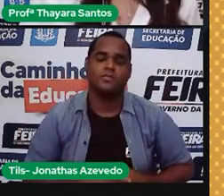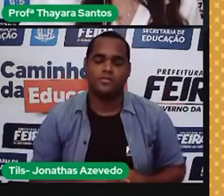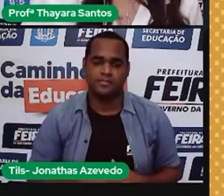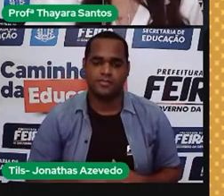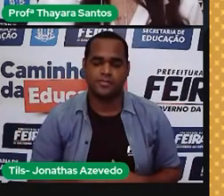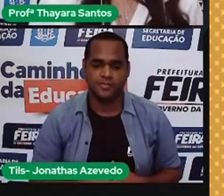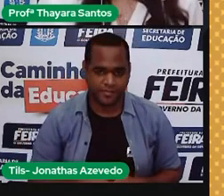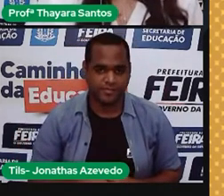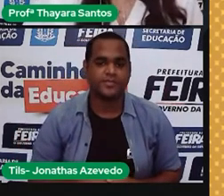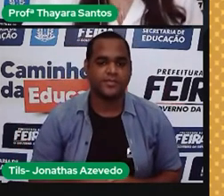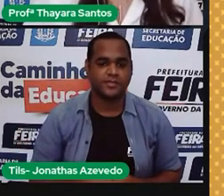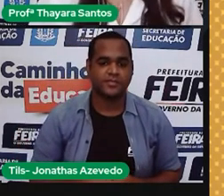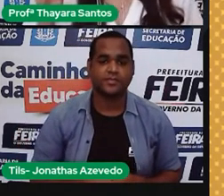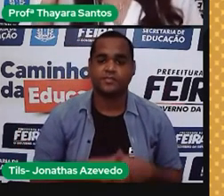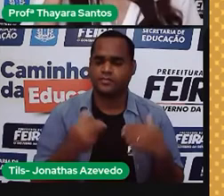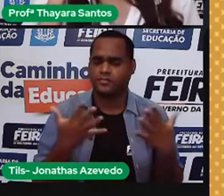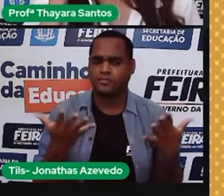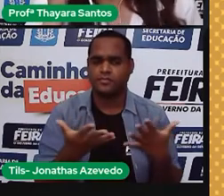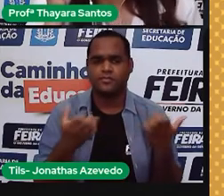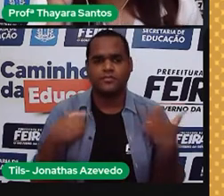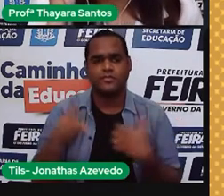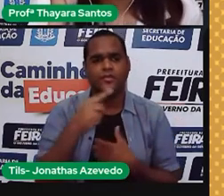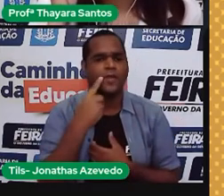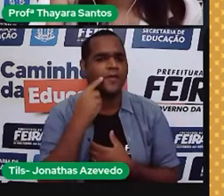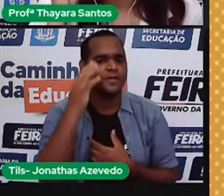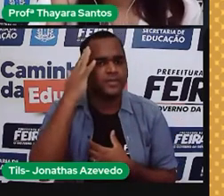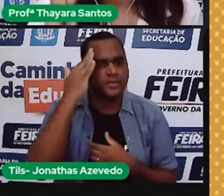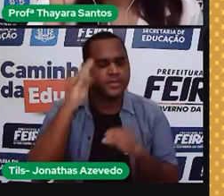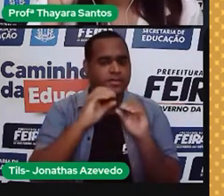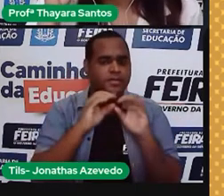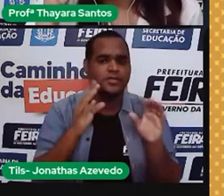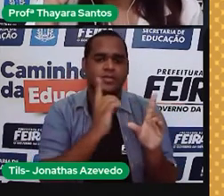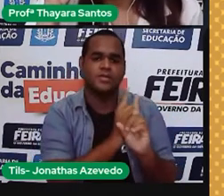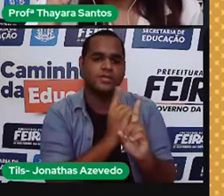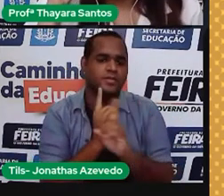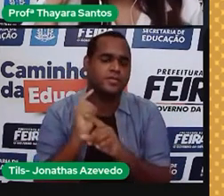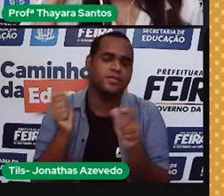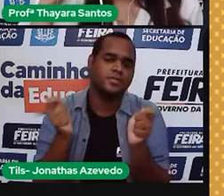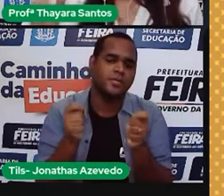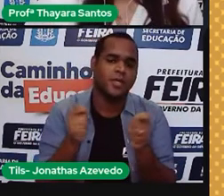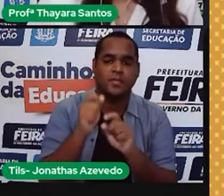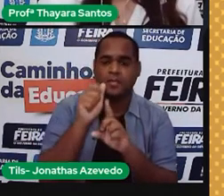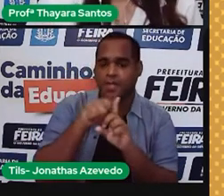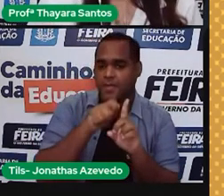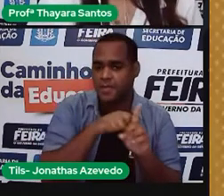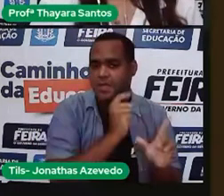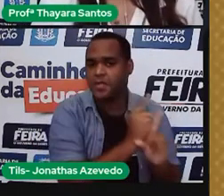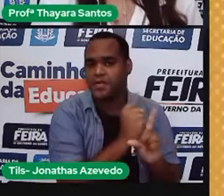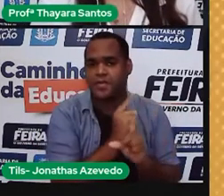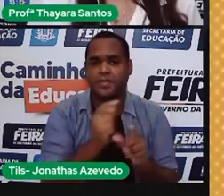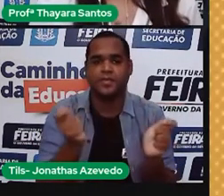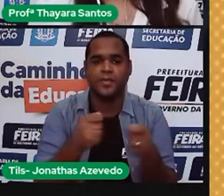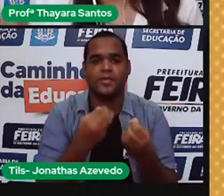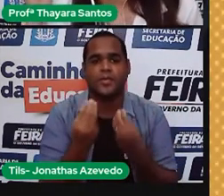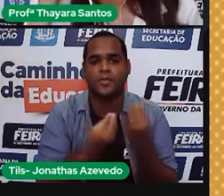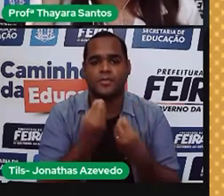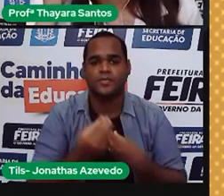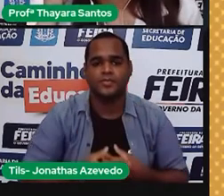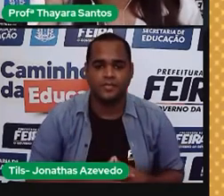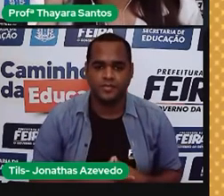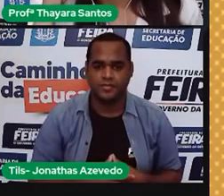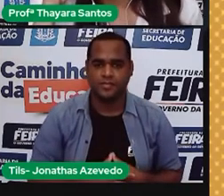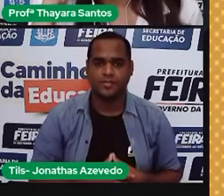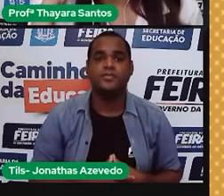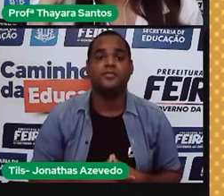é só para o chuveiro elétrico. Agora, o que é que eu vou fazer para encontrar isso aqui por mês? Vamos lá.